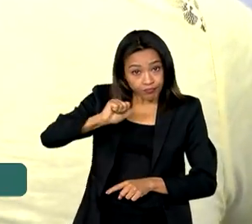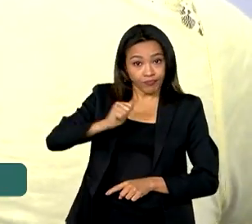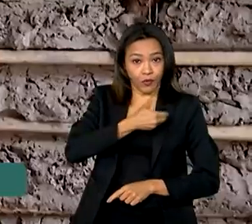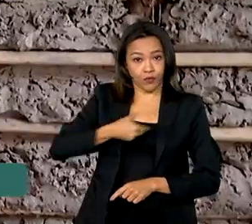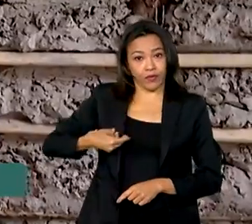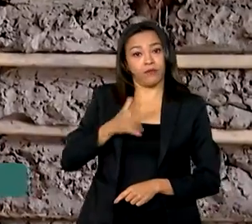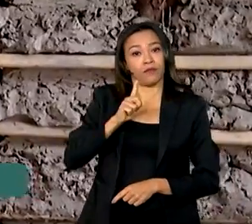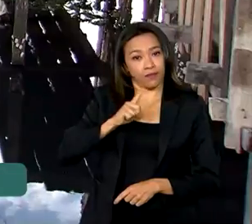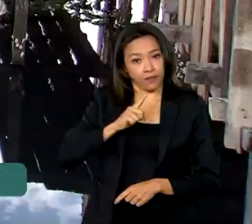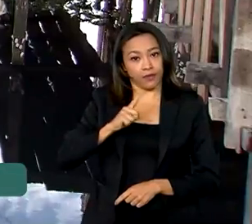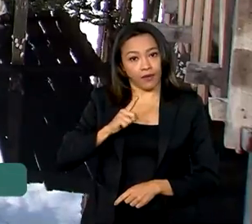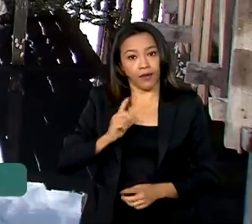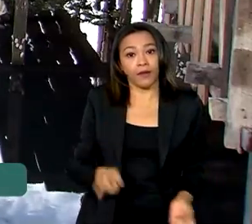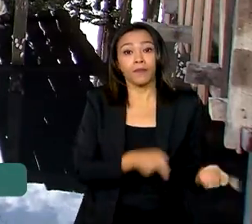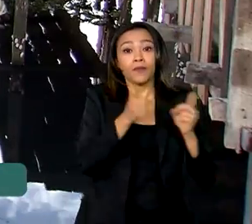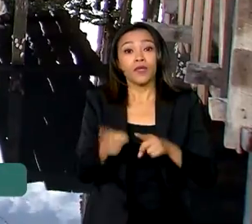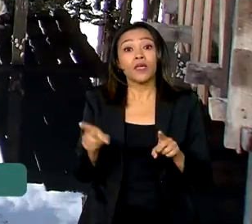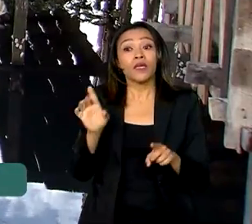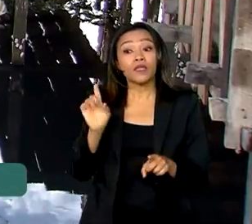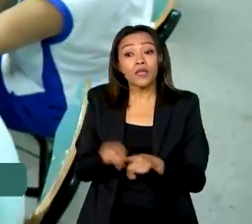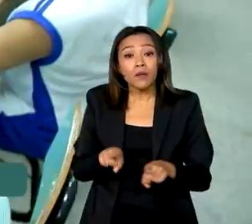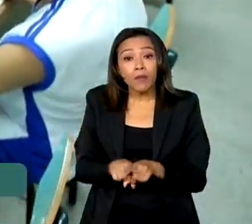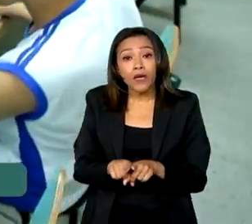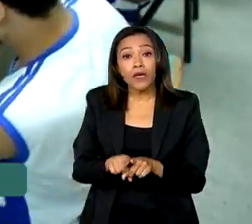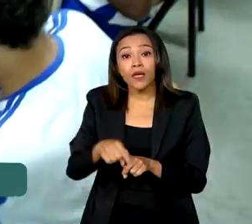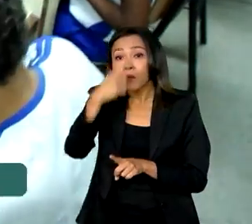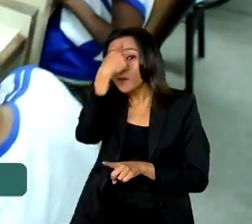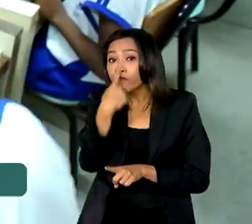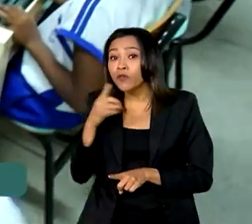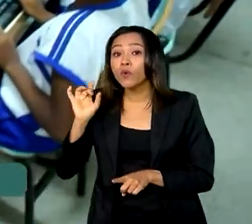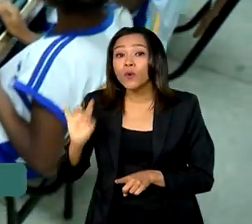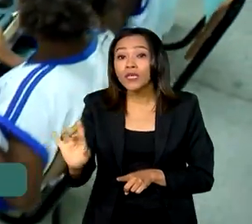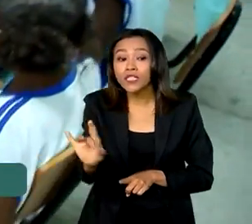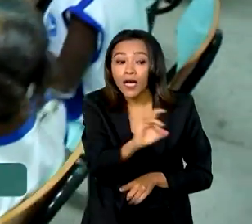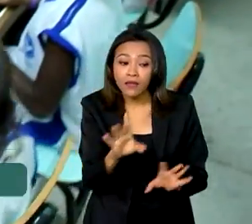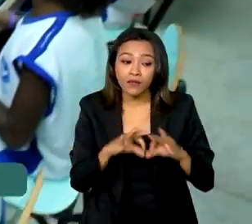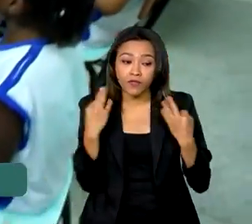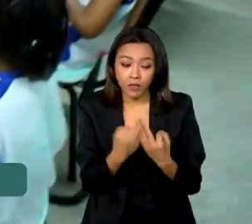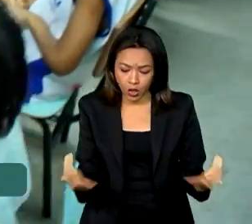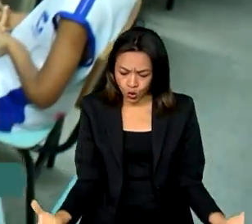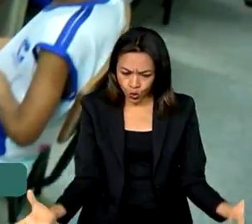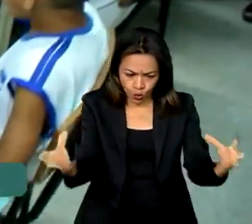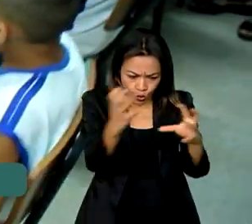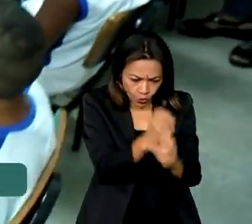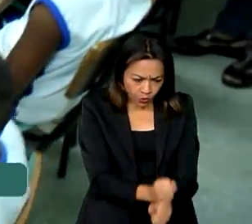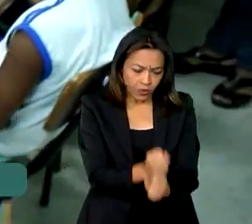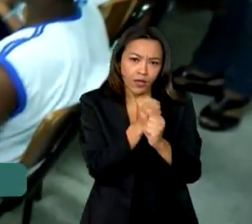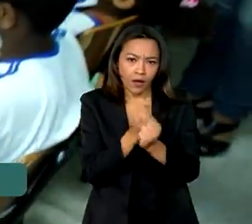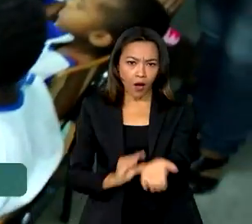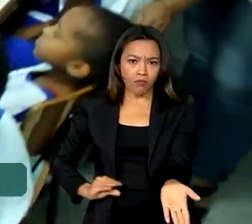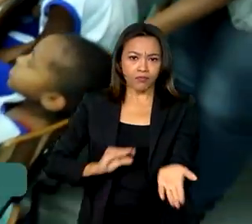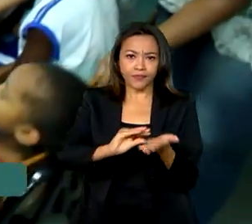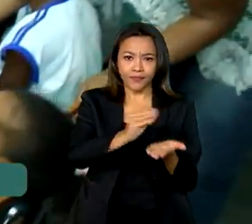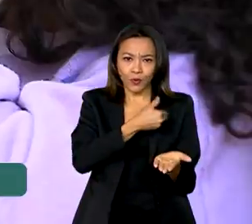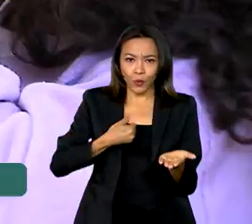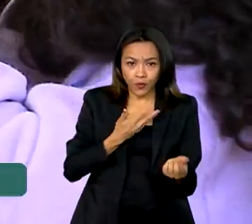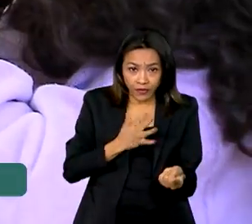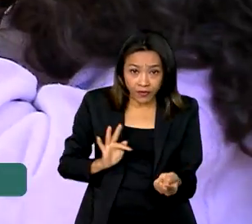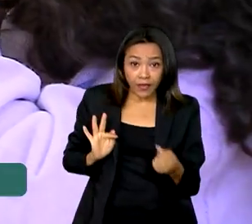e nós temos o benefício variável familiar, sabe. E isso, quando a gente junta todos esses benefícios que envolvem de uma